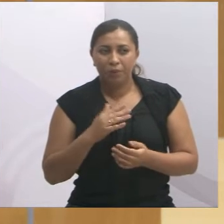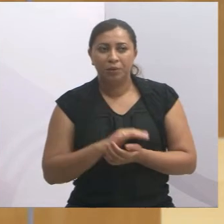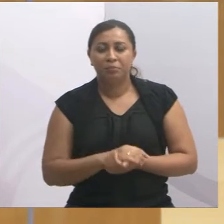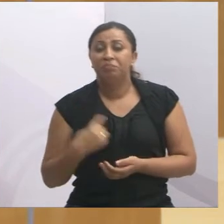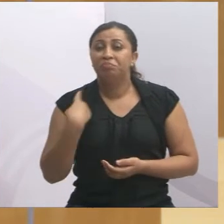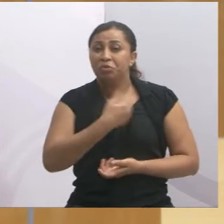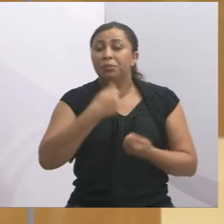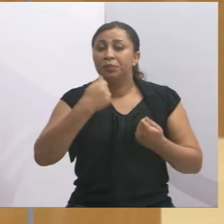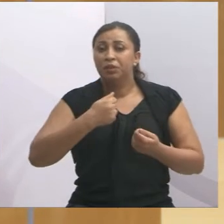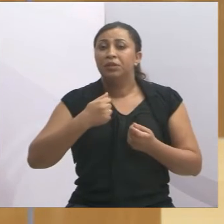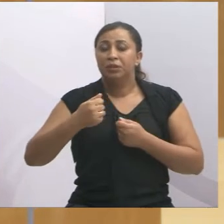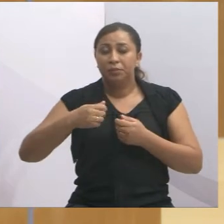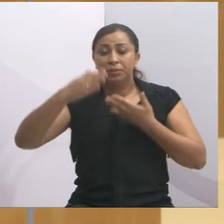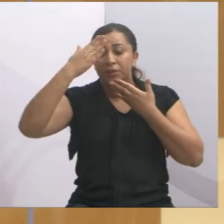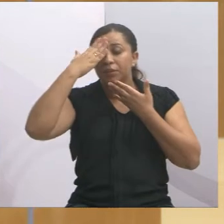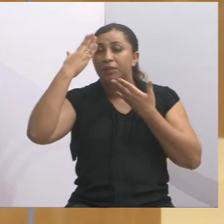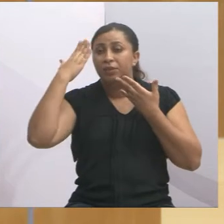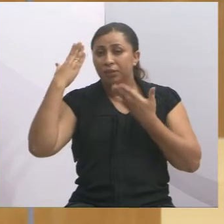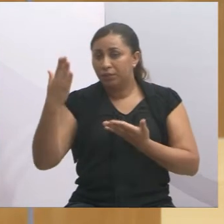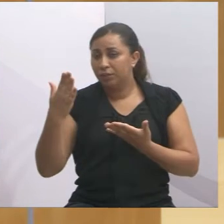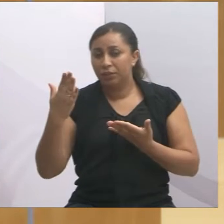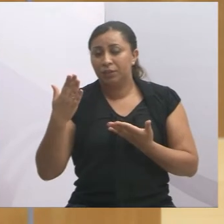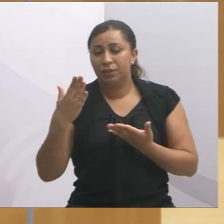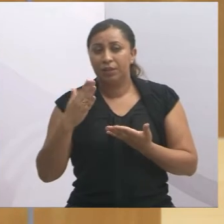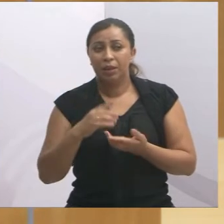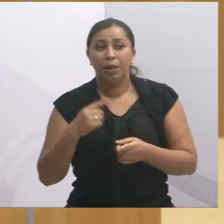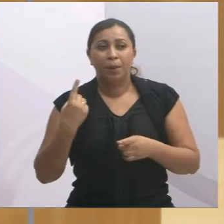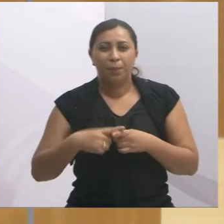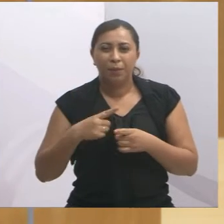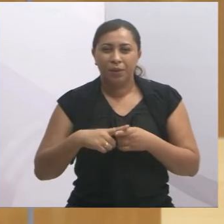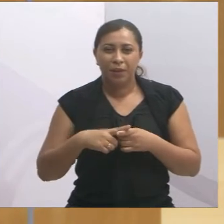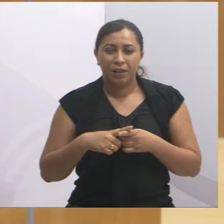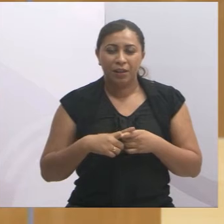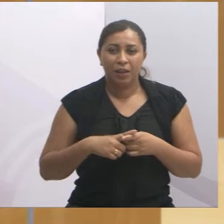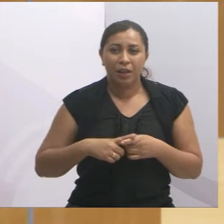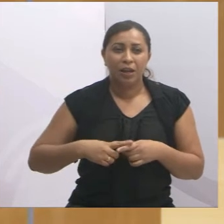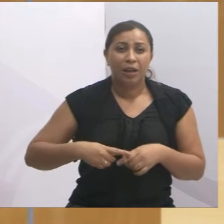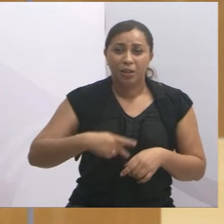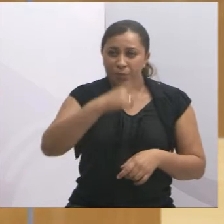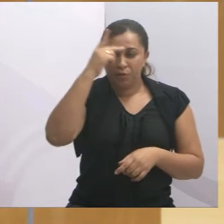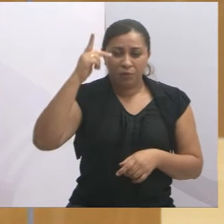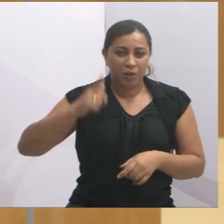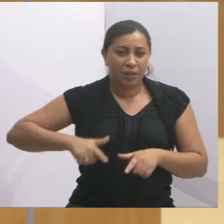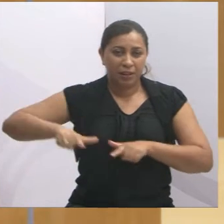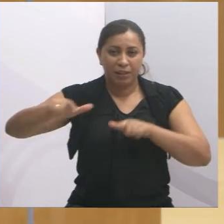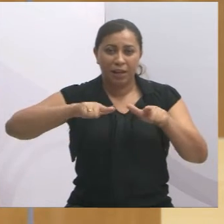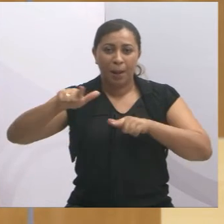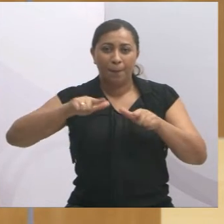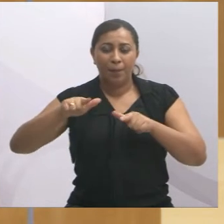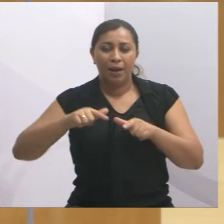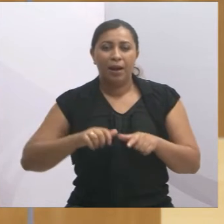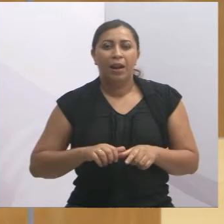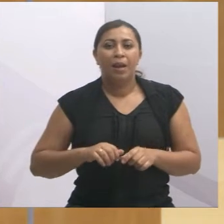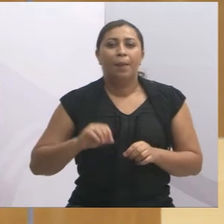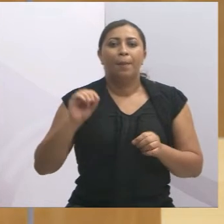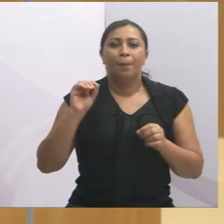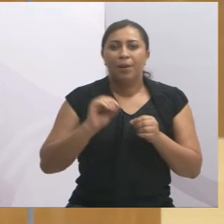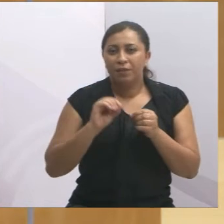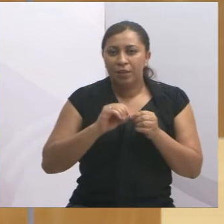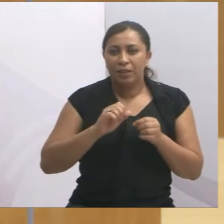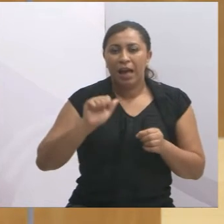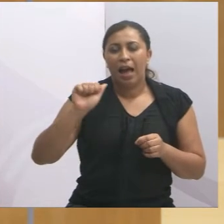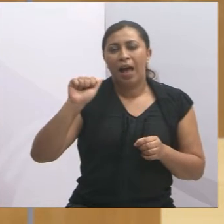muito, os funcionários da infraestrutura, porque aqueles caras da infra, trabalham a gente, eu falo que eu nem conhecia o que era uma infraestrutura,